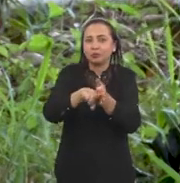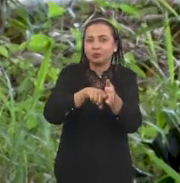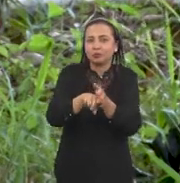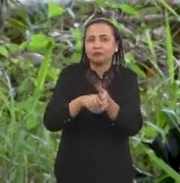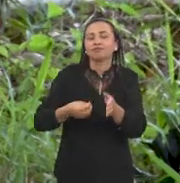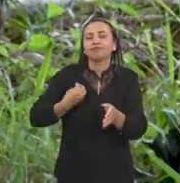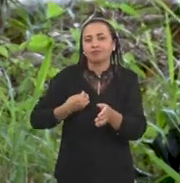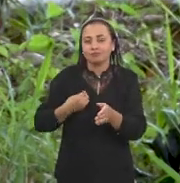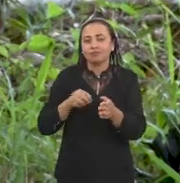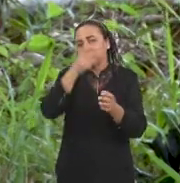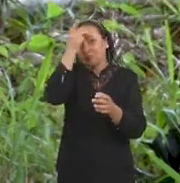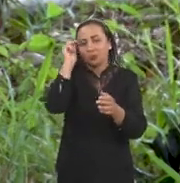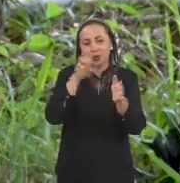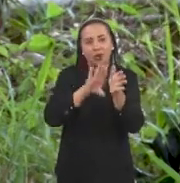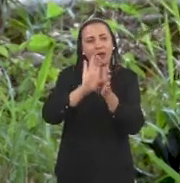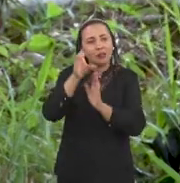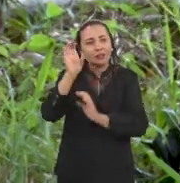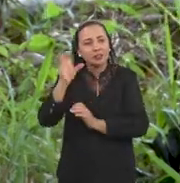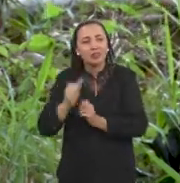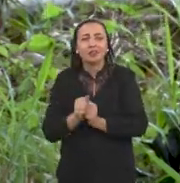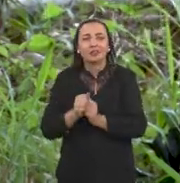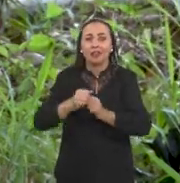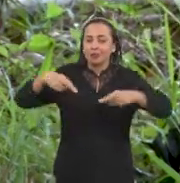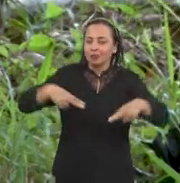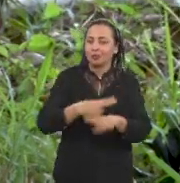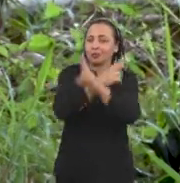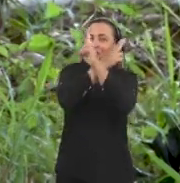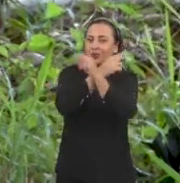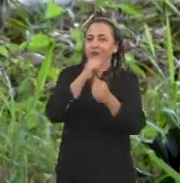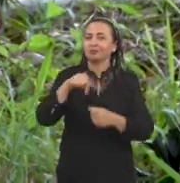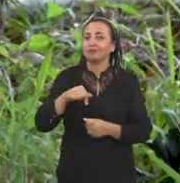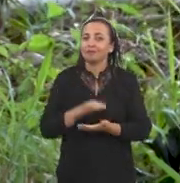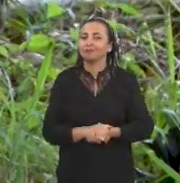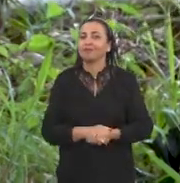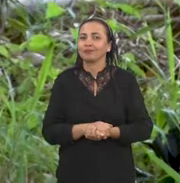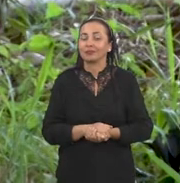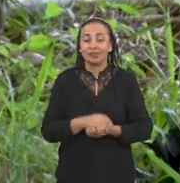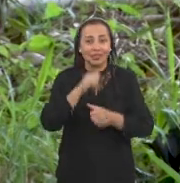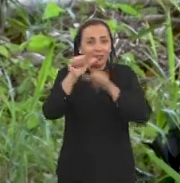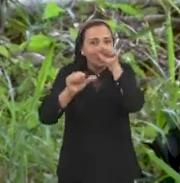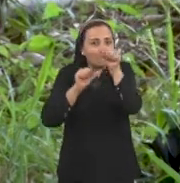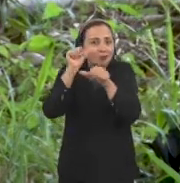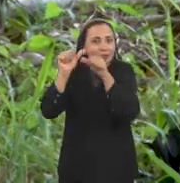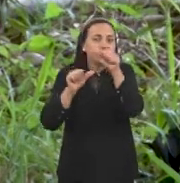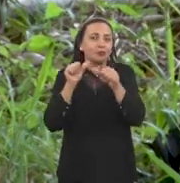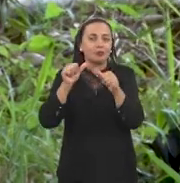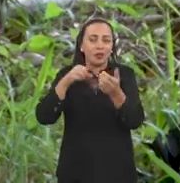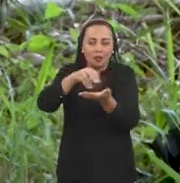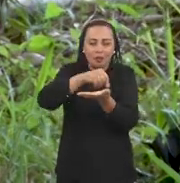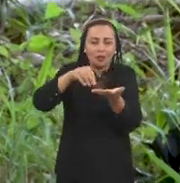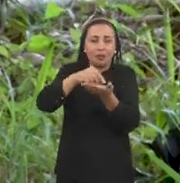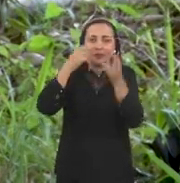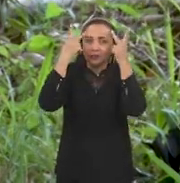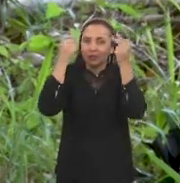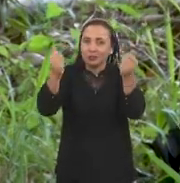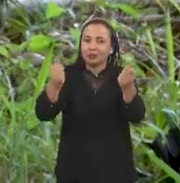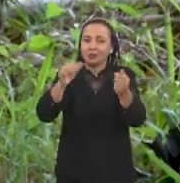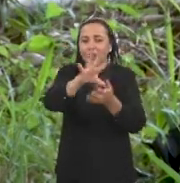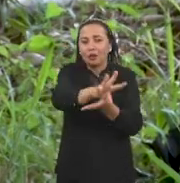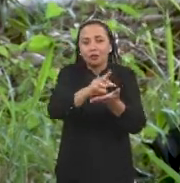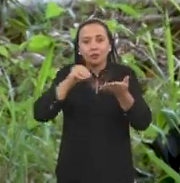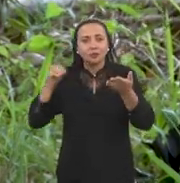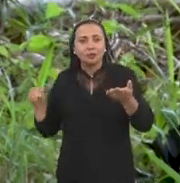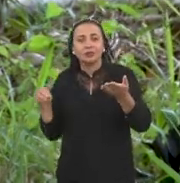uma pesquisa com a participação de cientistas da Universidade Estadual do Sudoeste da Bahia. Eles estão desenvolvendo um corante